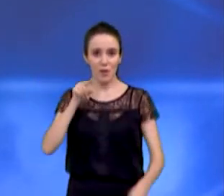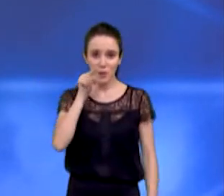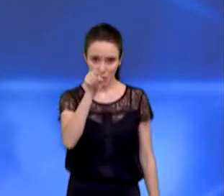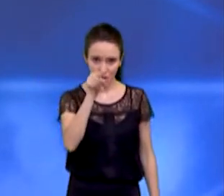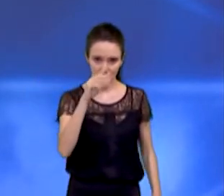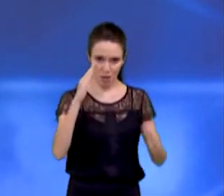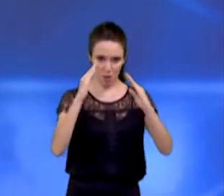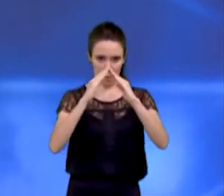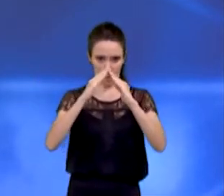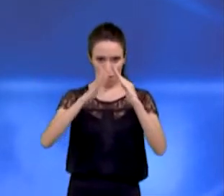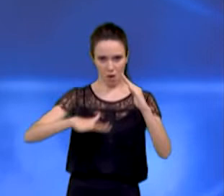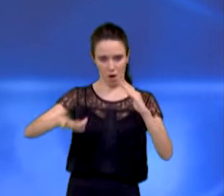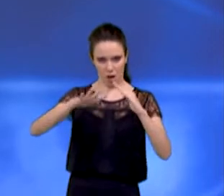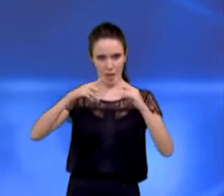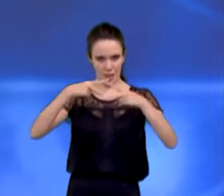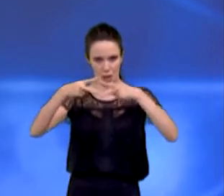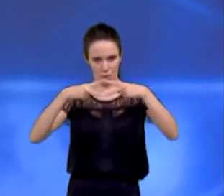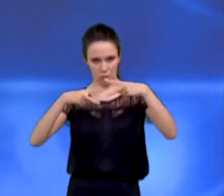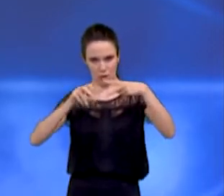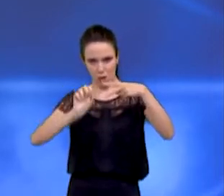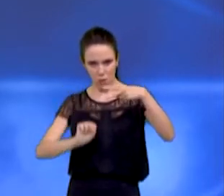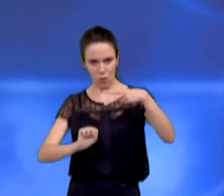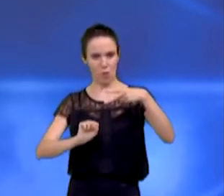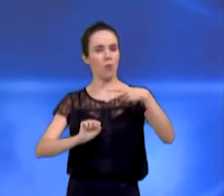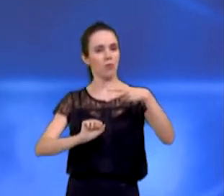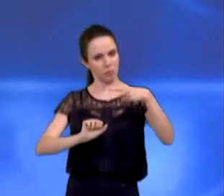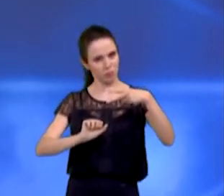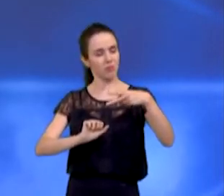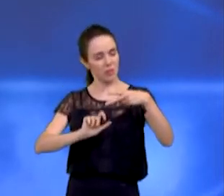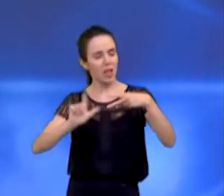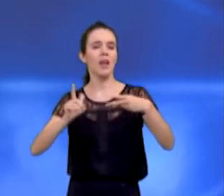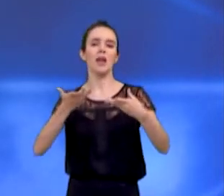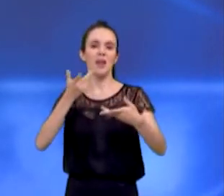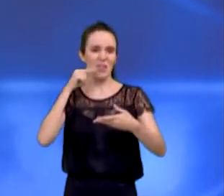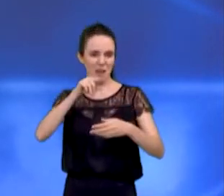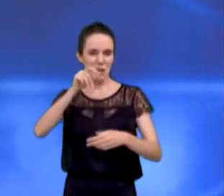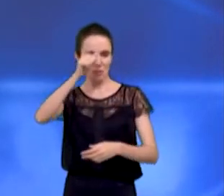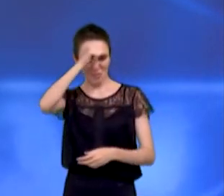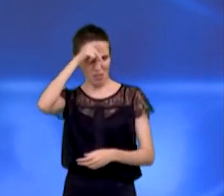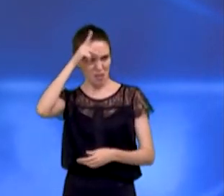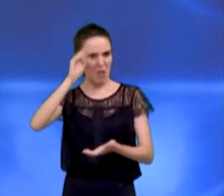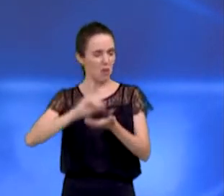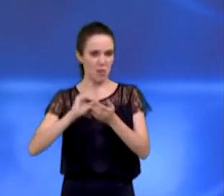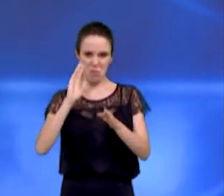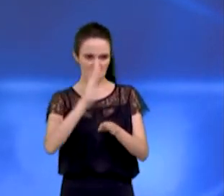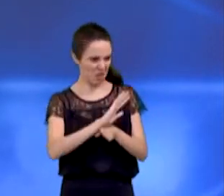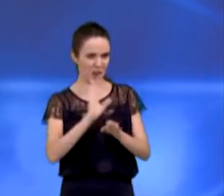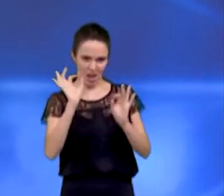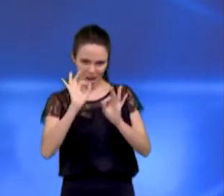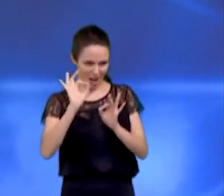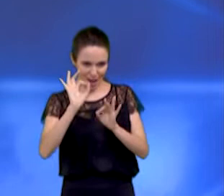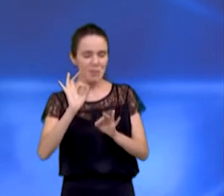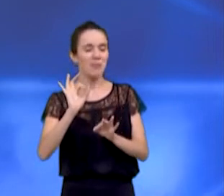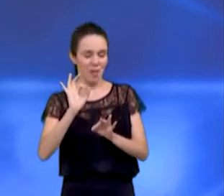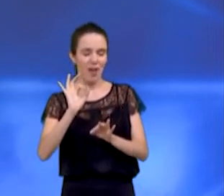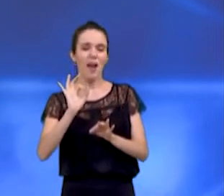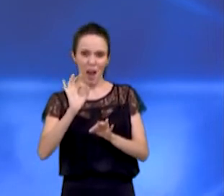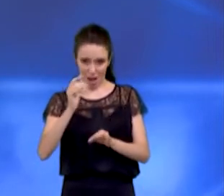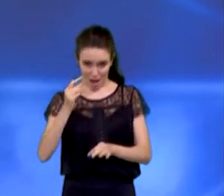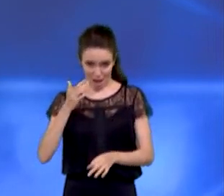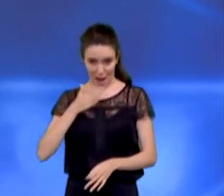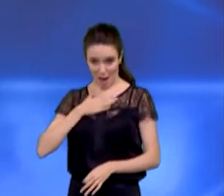morador da região sul, da região leste, que está vendo a falta de apoio da prefeitura, no meu governo nós vamos trazer o apoio